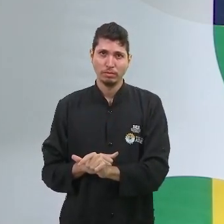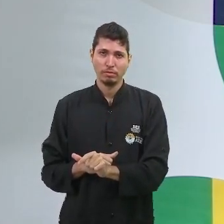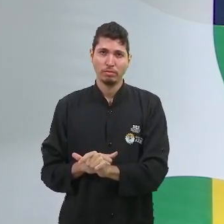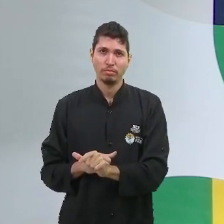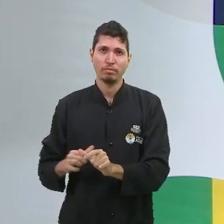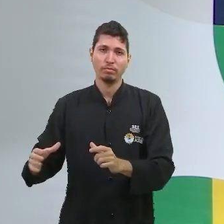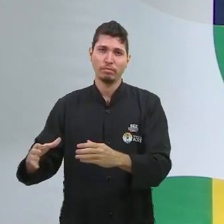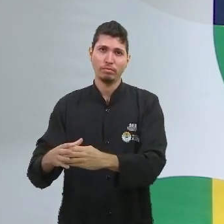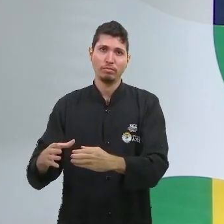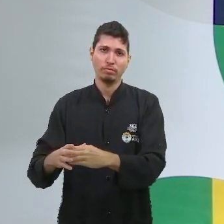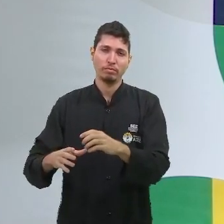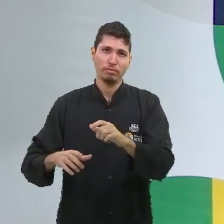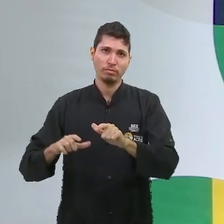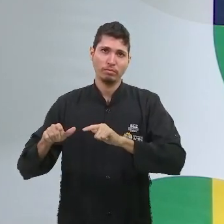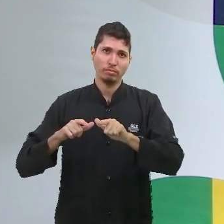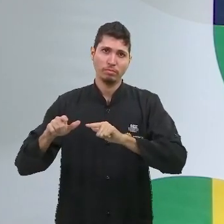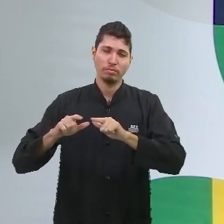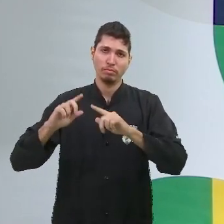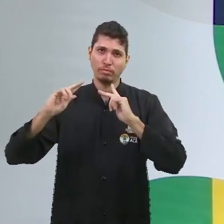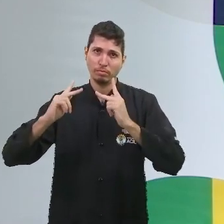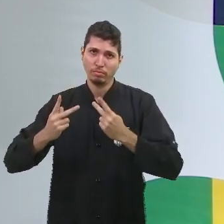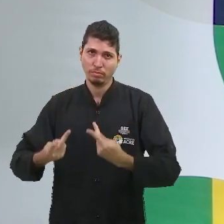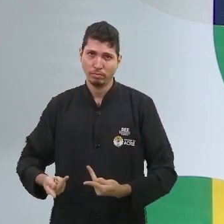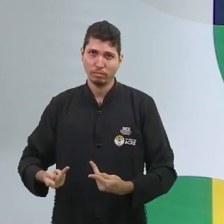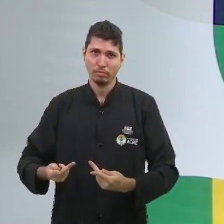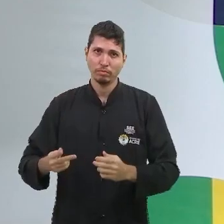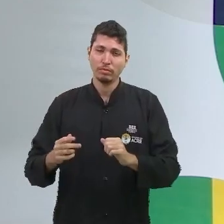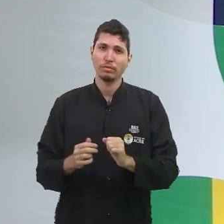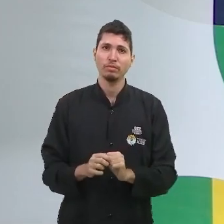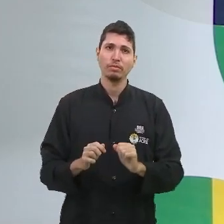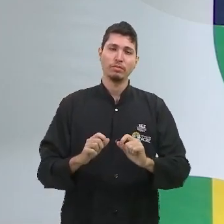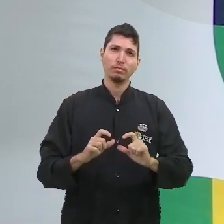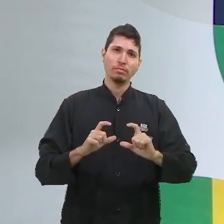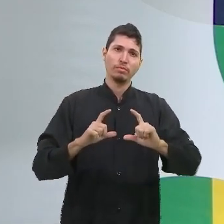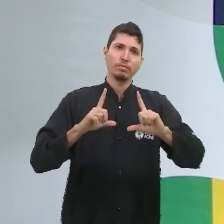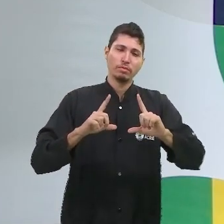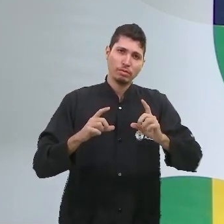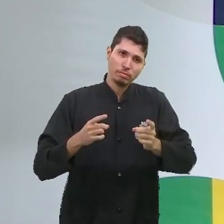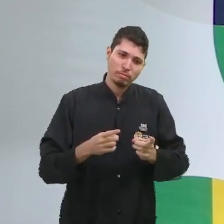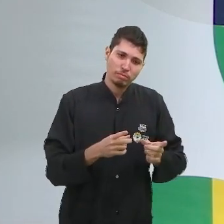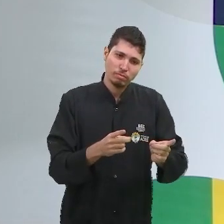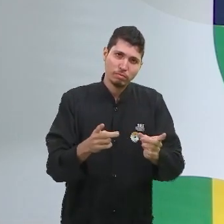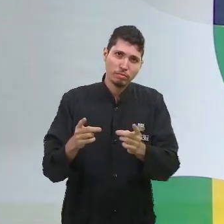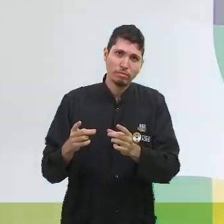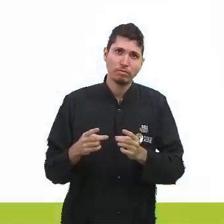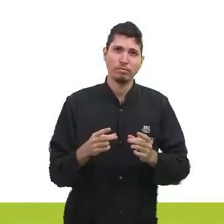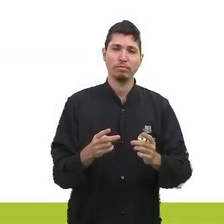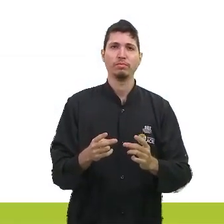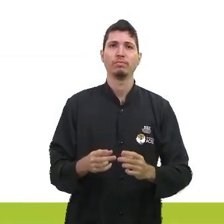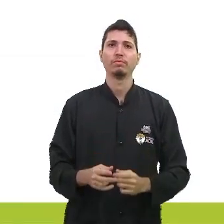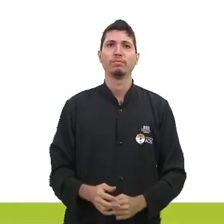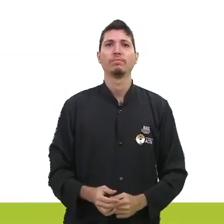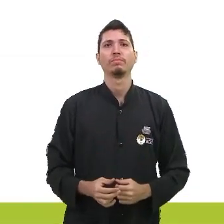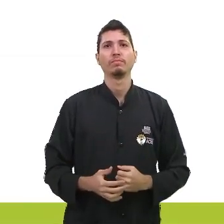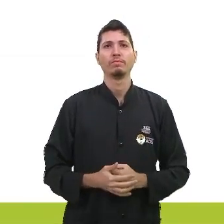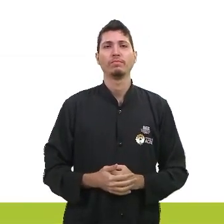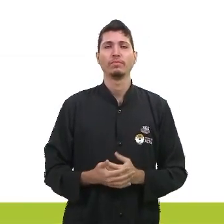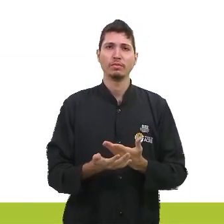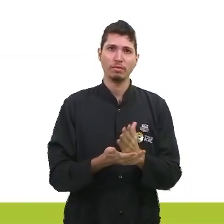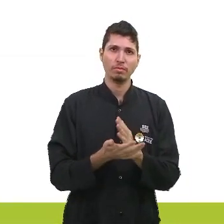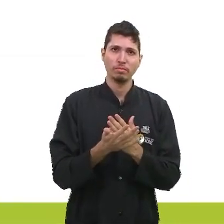aumentando, digamos assim, a produção das mercadorias. Mas vamos avançar, temos mais algumas